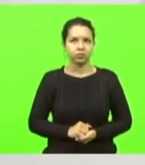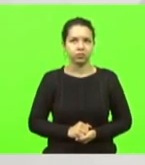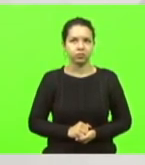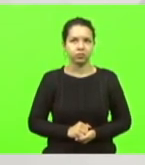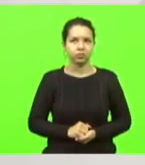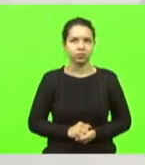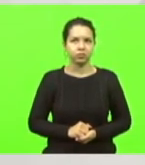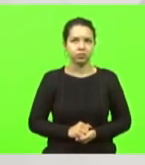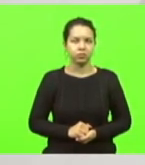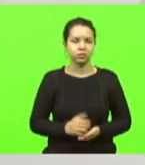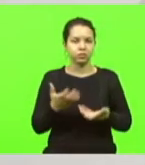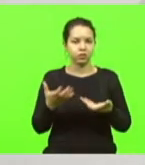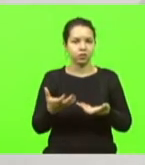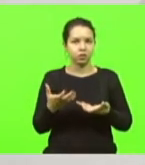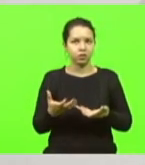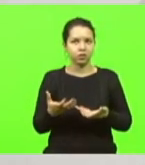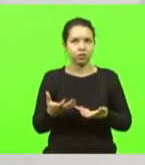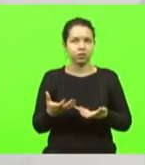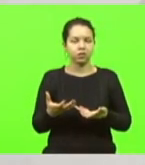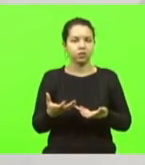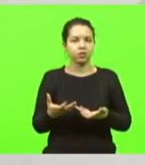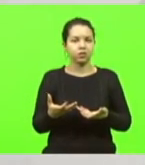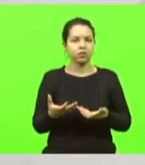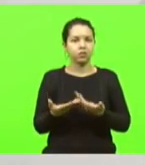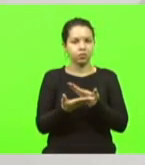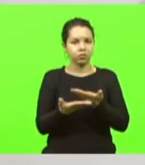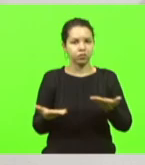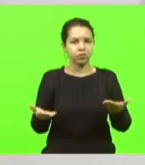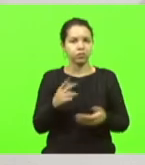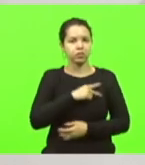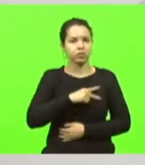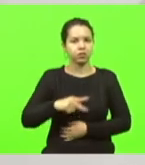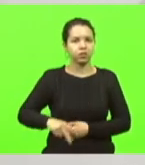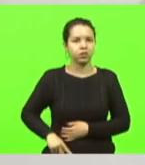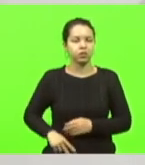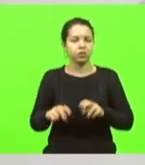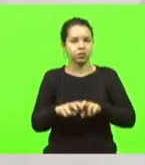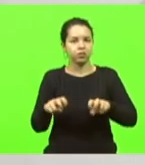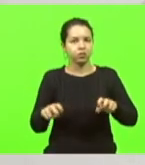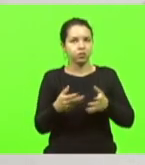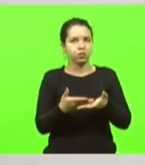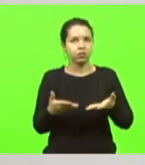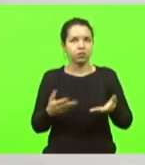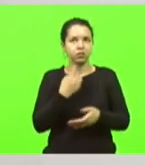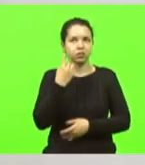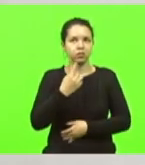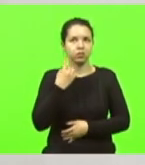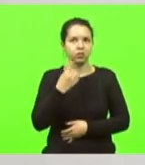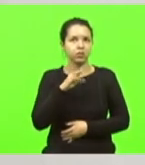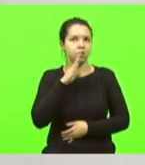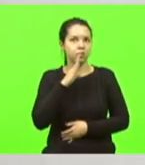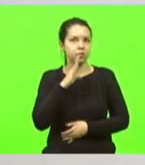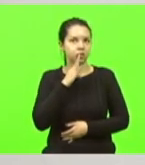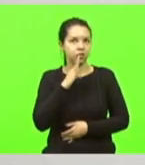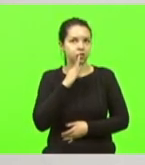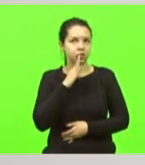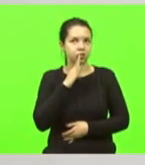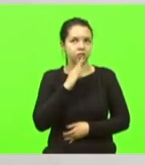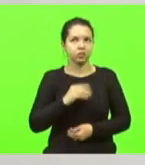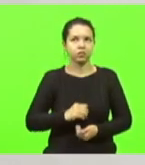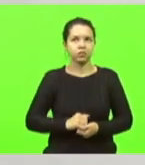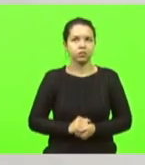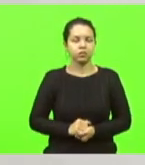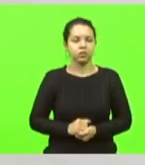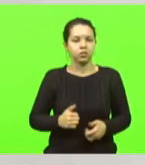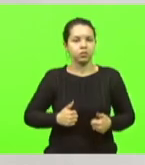Quero me dirigir ao presidente da mesa, excelentíssimo senhor deputado Nilson Berlanda, é com